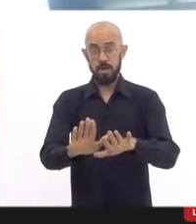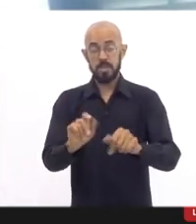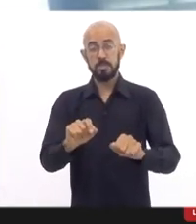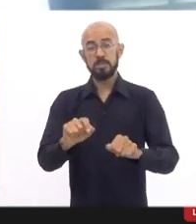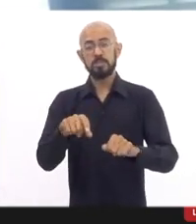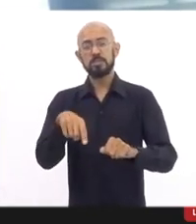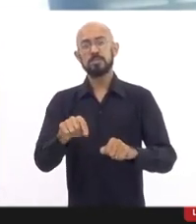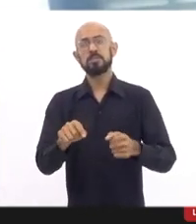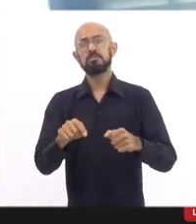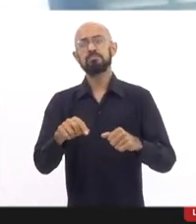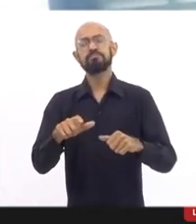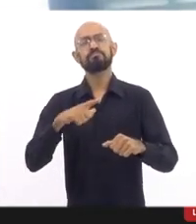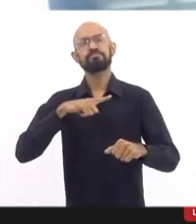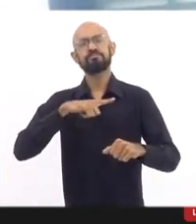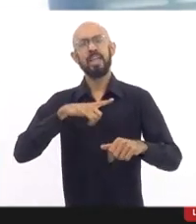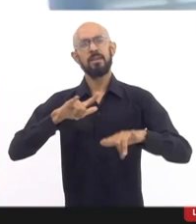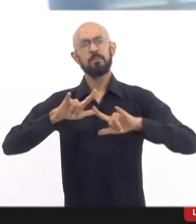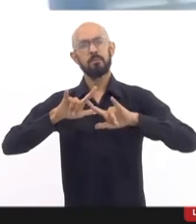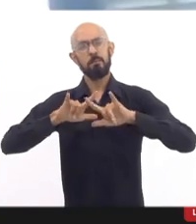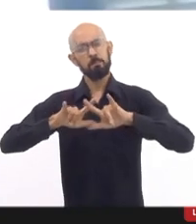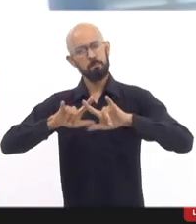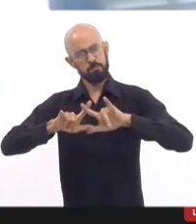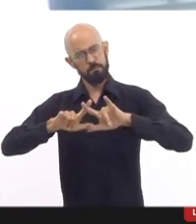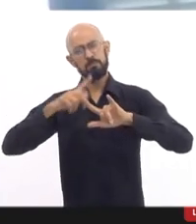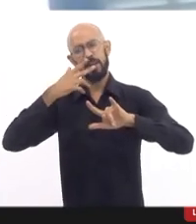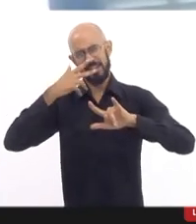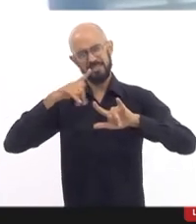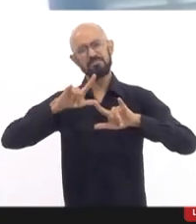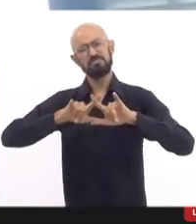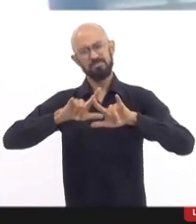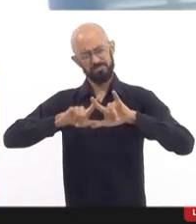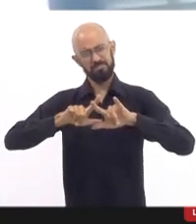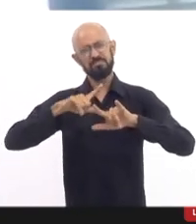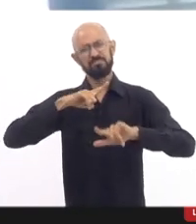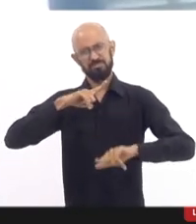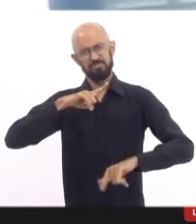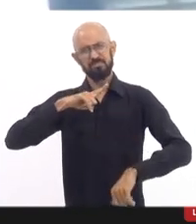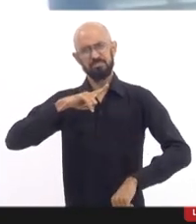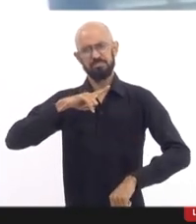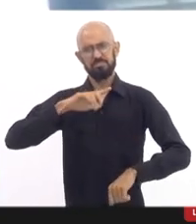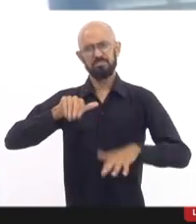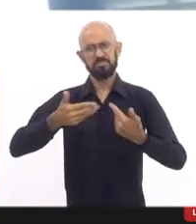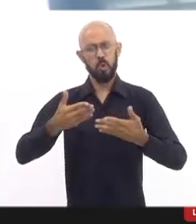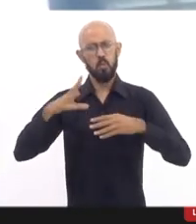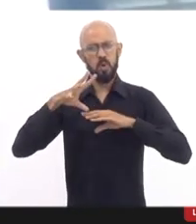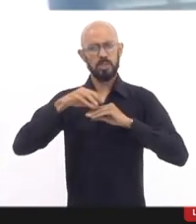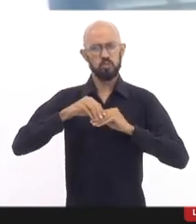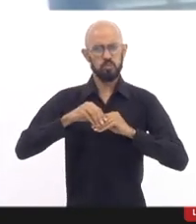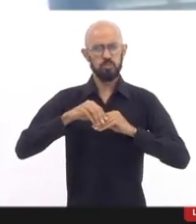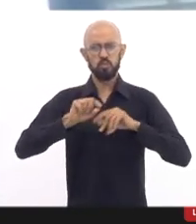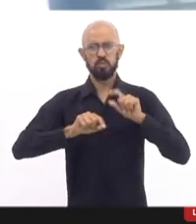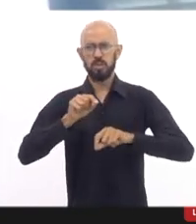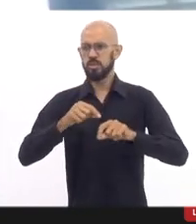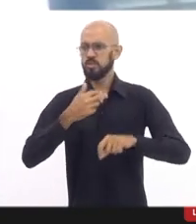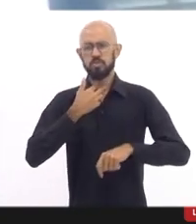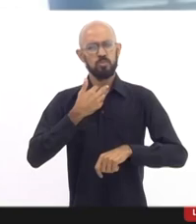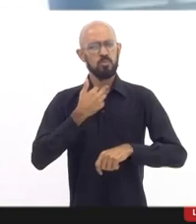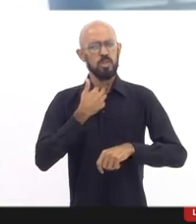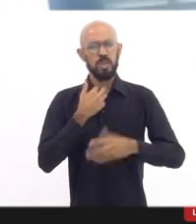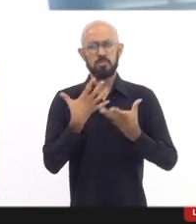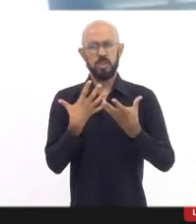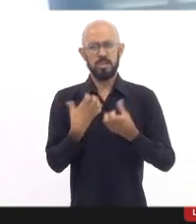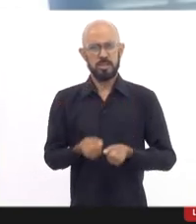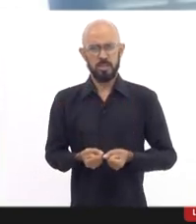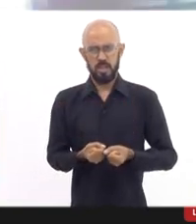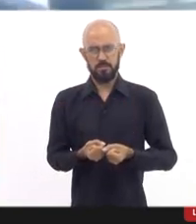certa milícia que atuava naquela área. Em suma, nós não podemos nos conformar. A audiência de